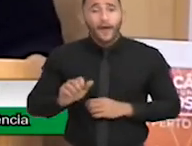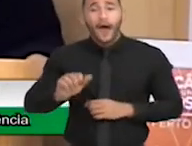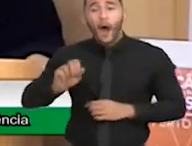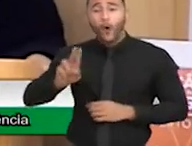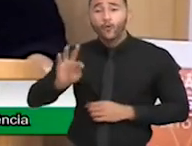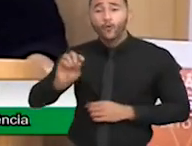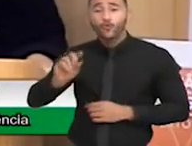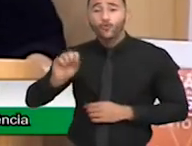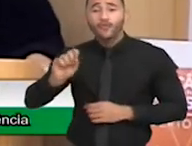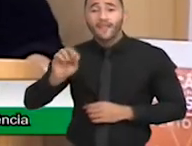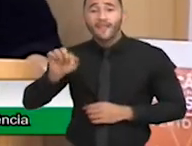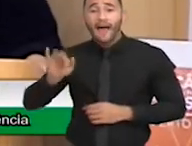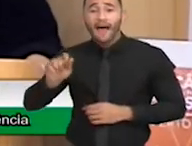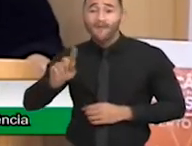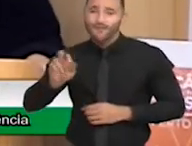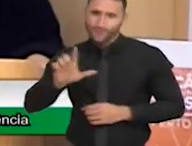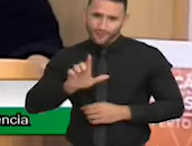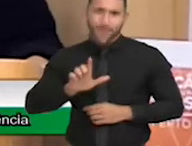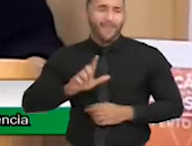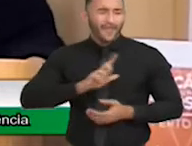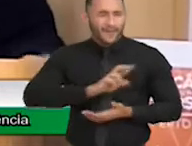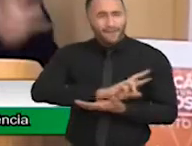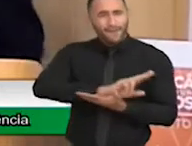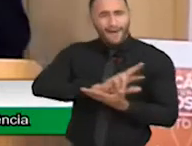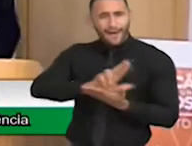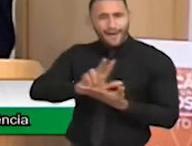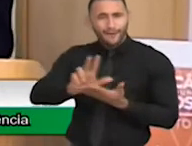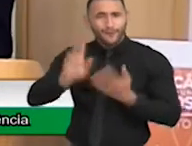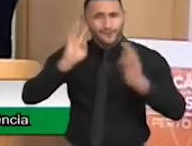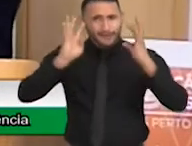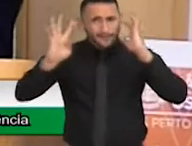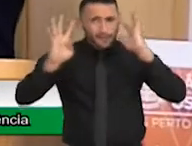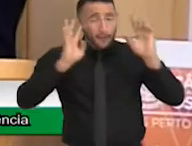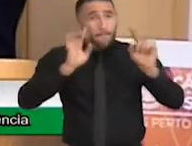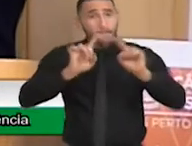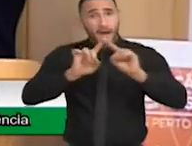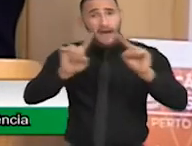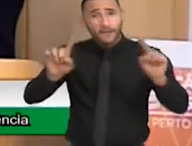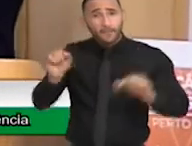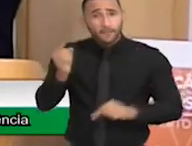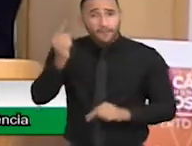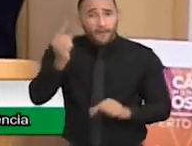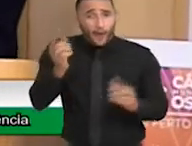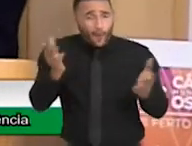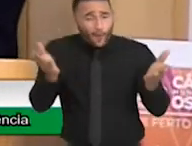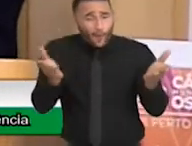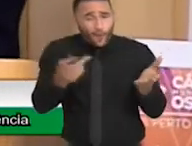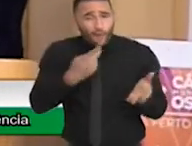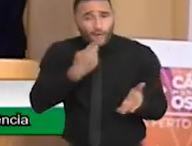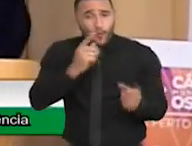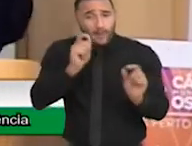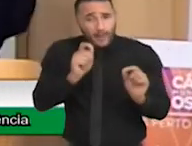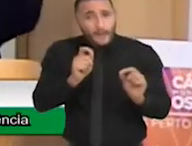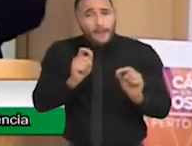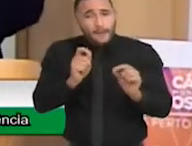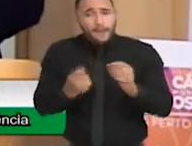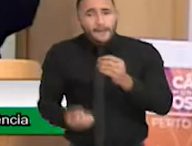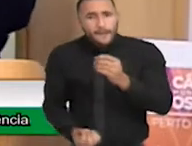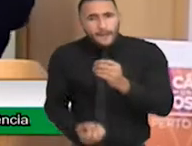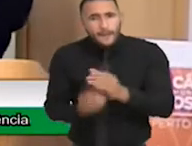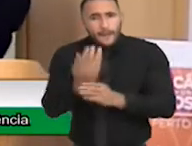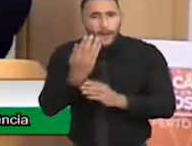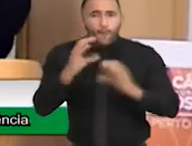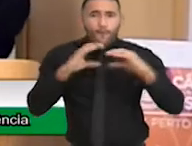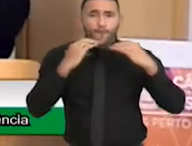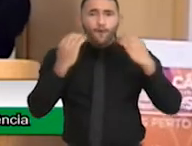Então, é isso. Existem várias ideias. E a primeira coisa que eu falo para vocês, montem o fórum permanente. aliás,